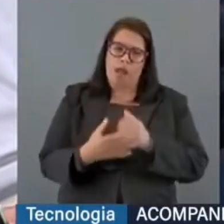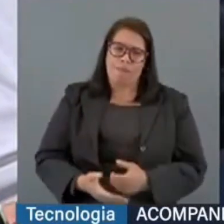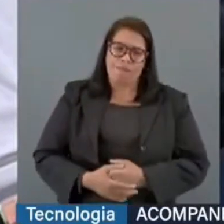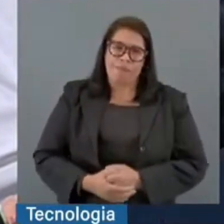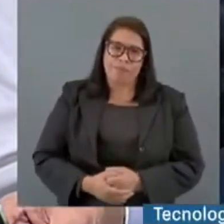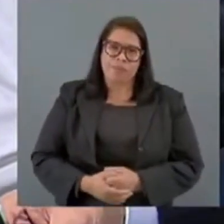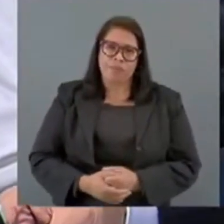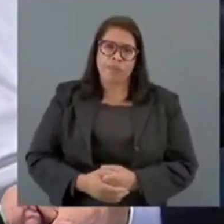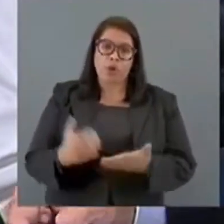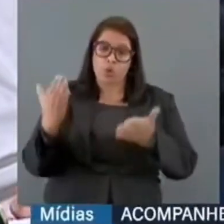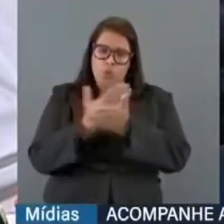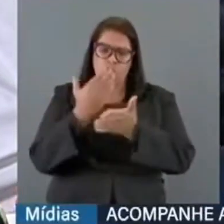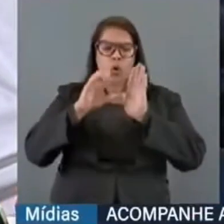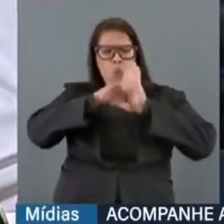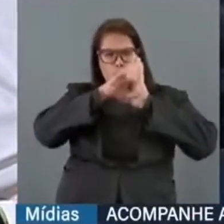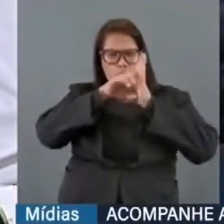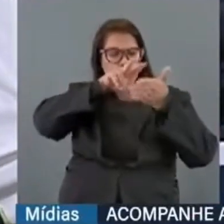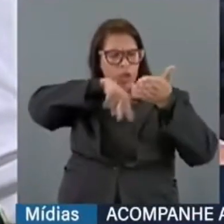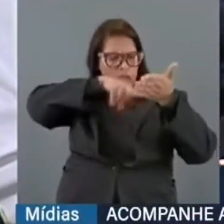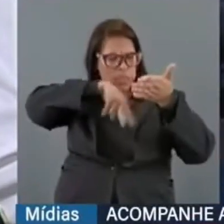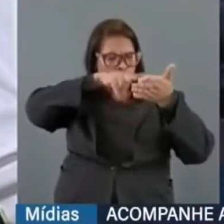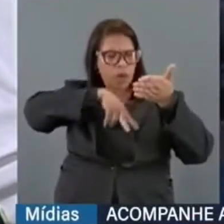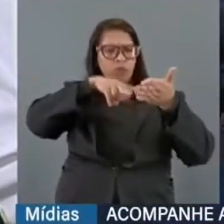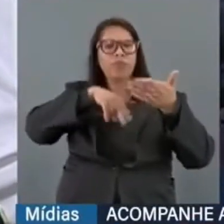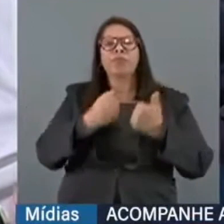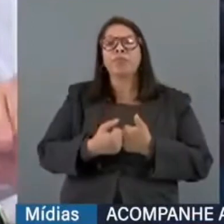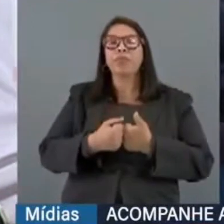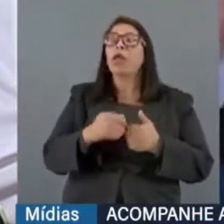No livro de Vossa Excelência, Lawfare,